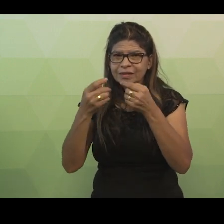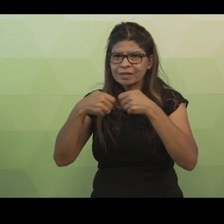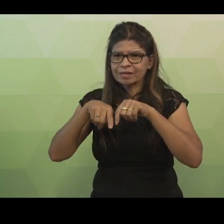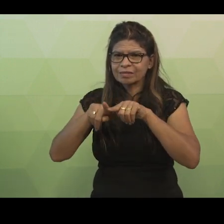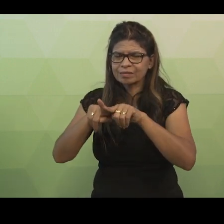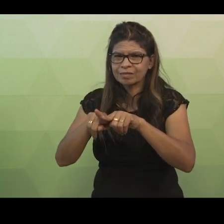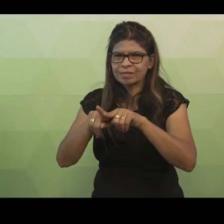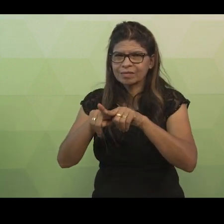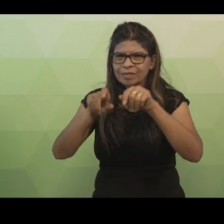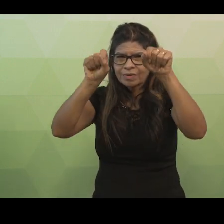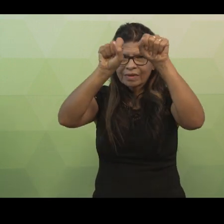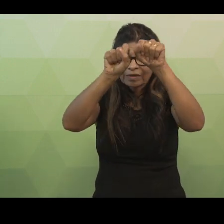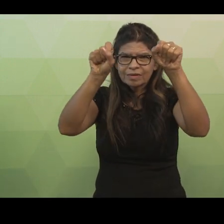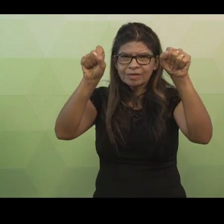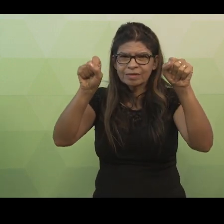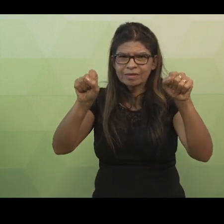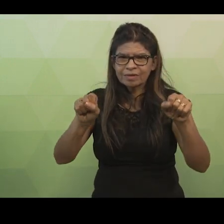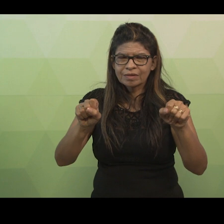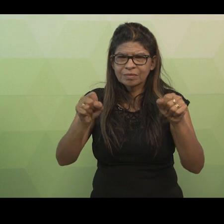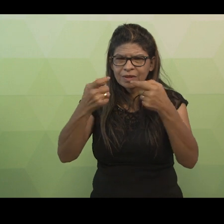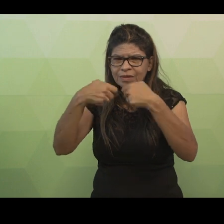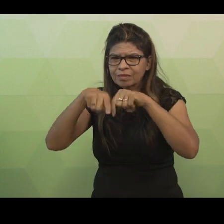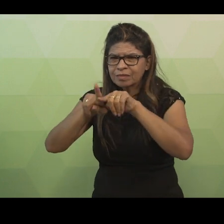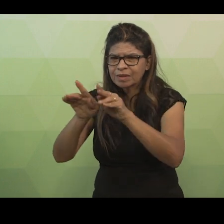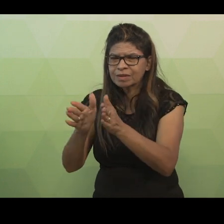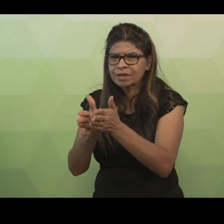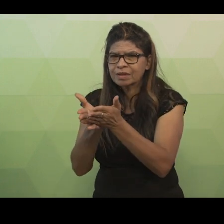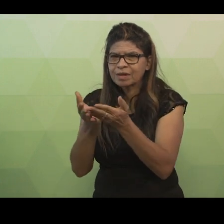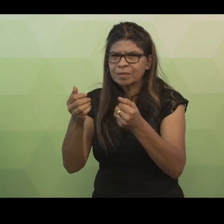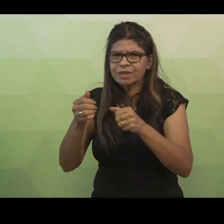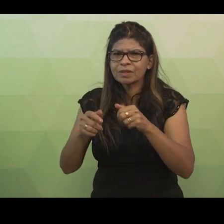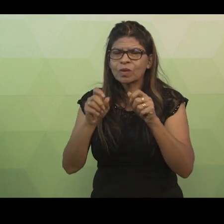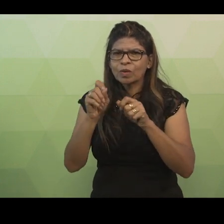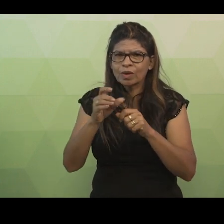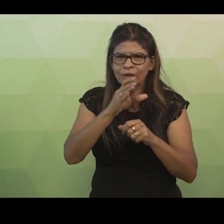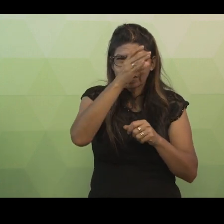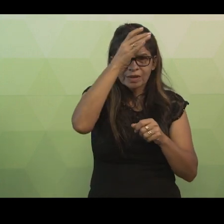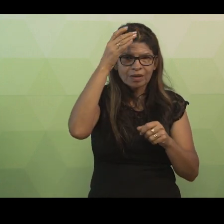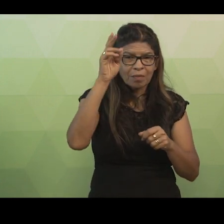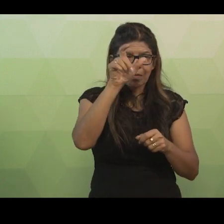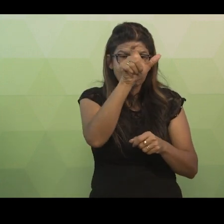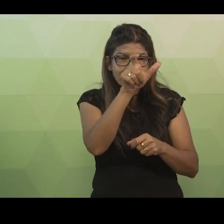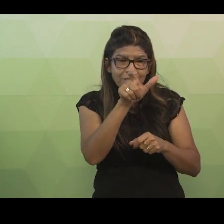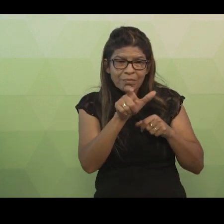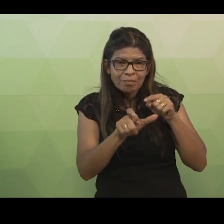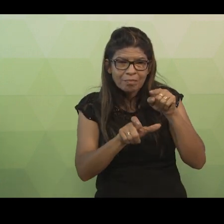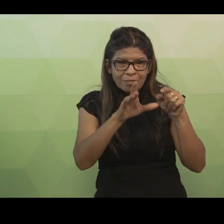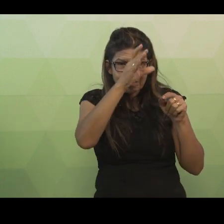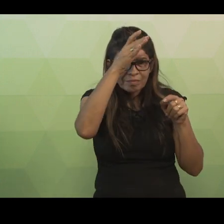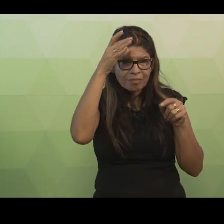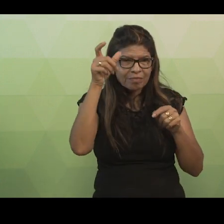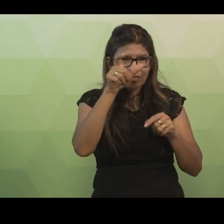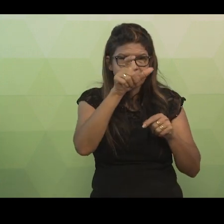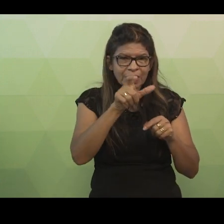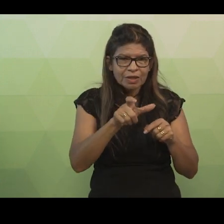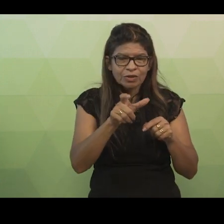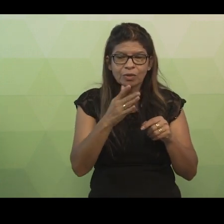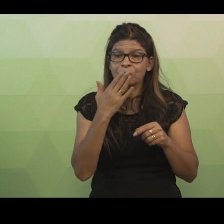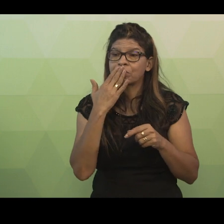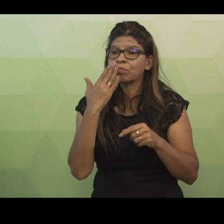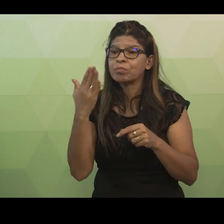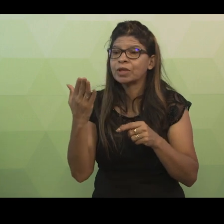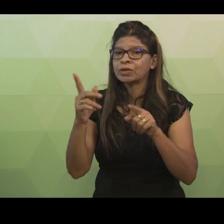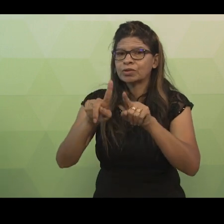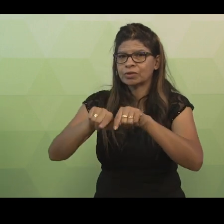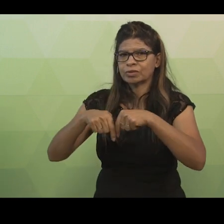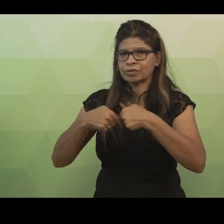sistema, é necessário também que algum cliente, ou seja, o usuário da biblioteca, solicite este empréstimo.